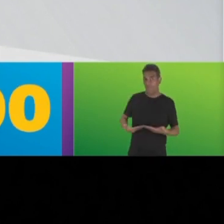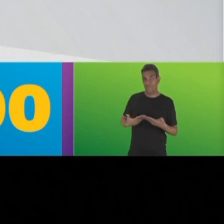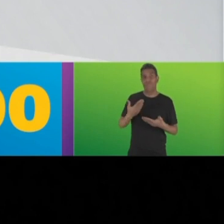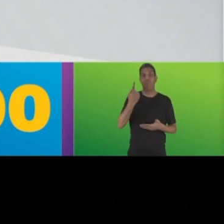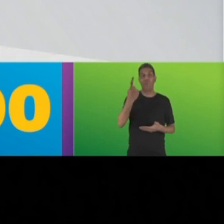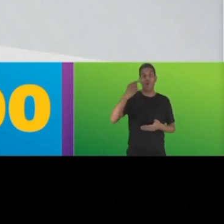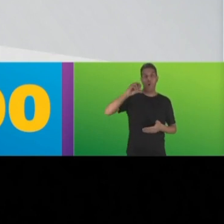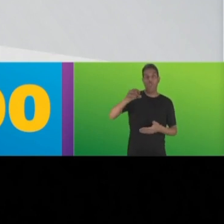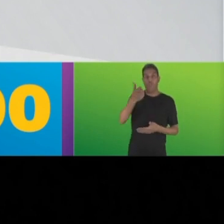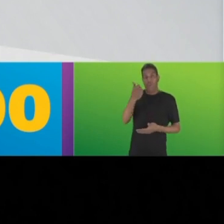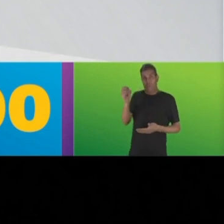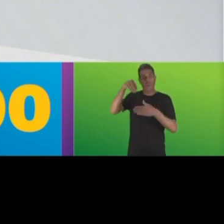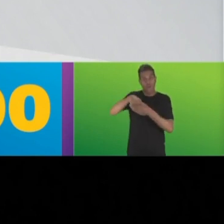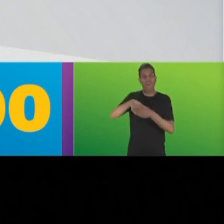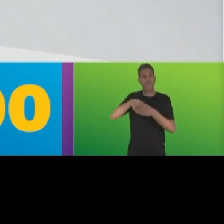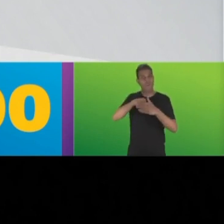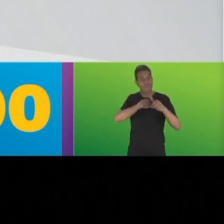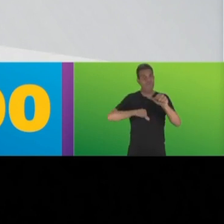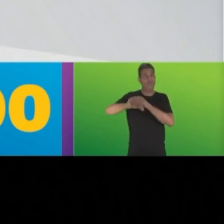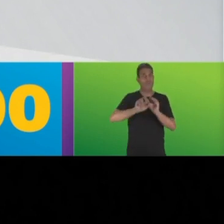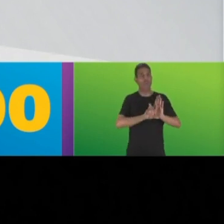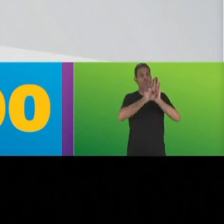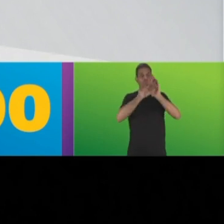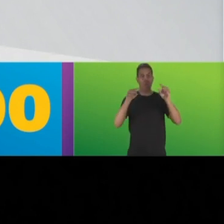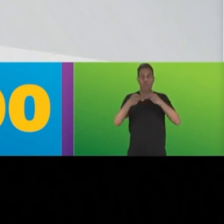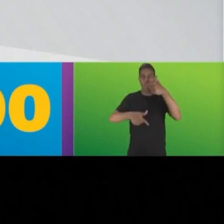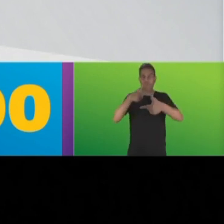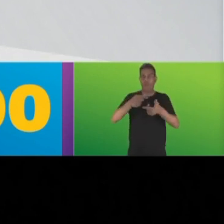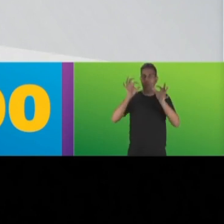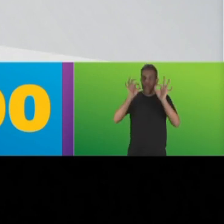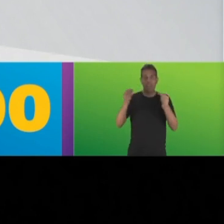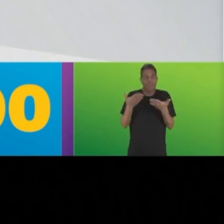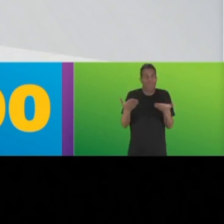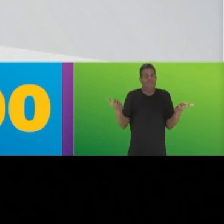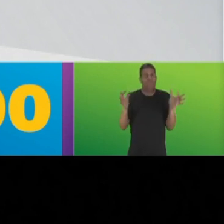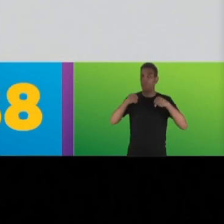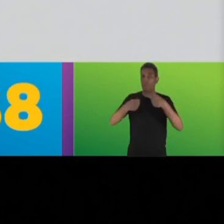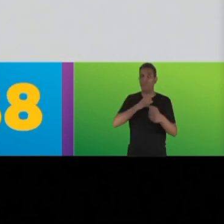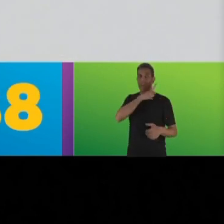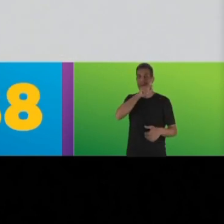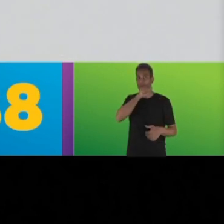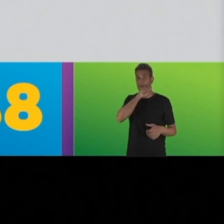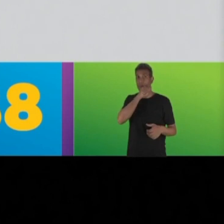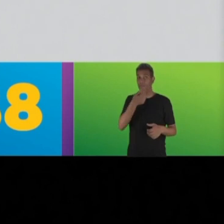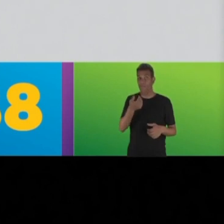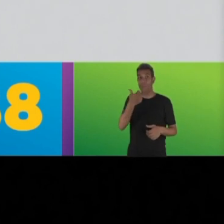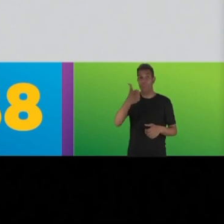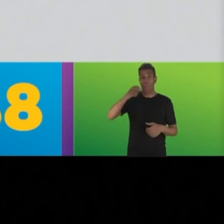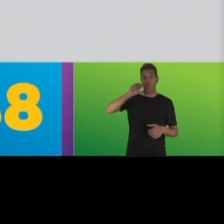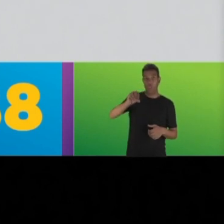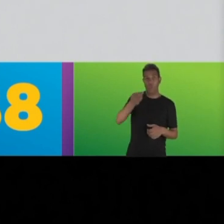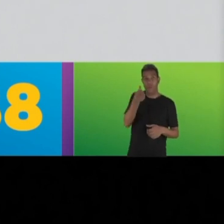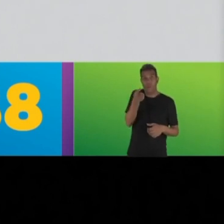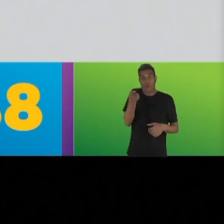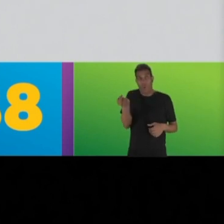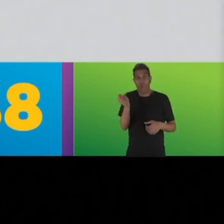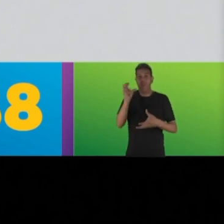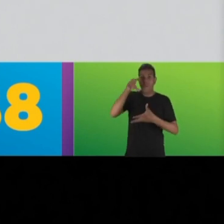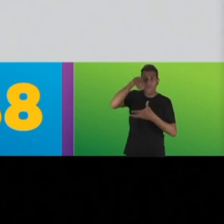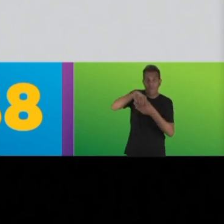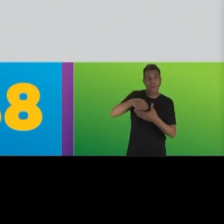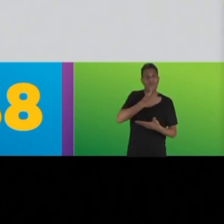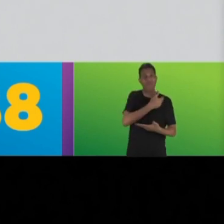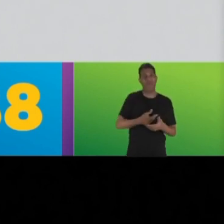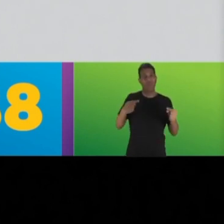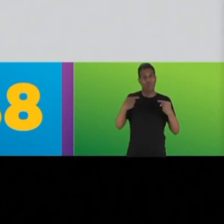estadual, Russão Gomes, 1900. A diferença se faz com o trabalho. Russão Gomes, 1900. Sou Juliana do Taxi, candidata a deputado estadual,